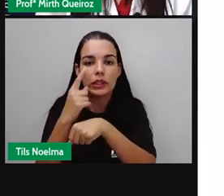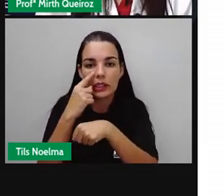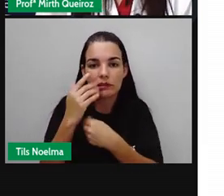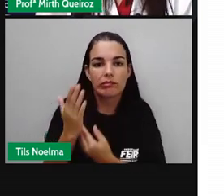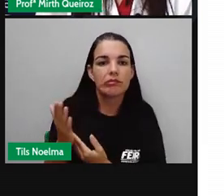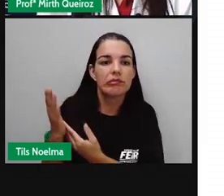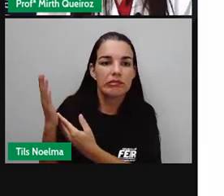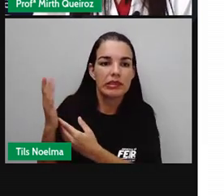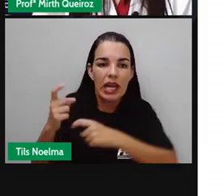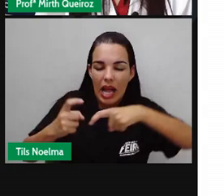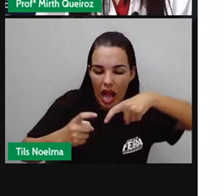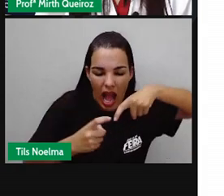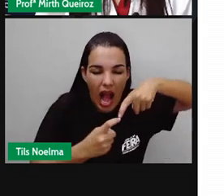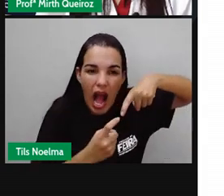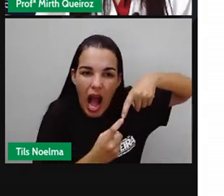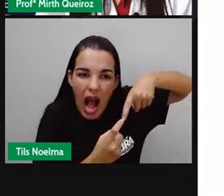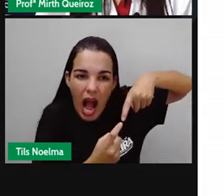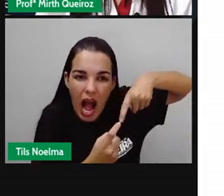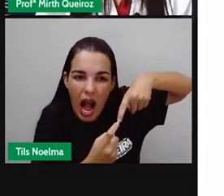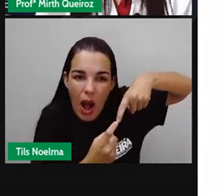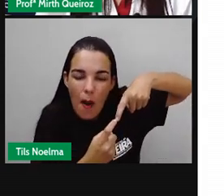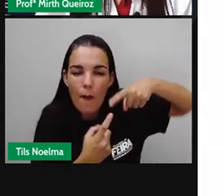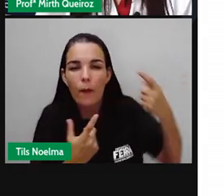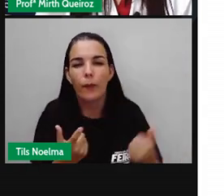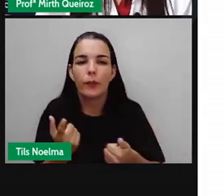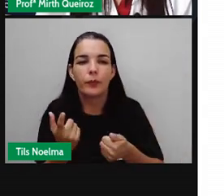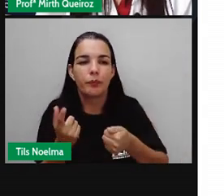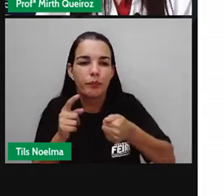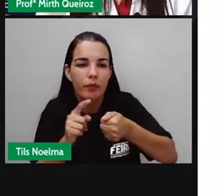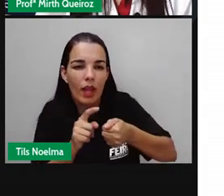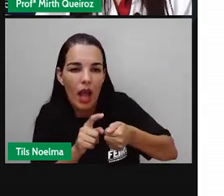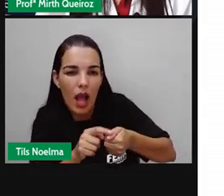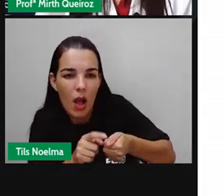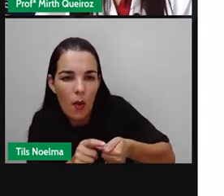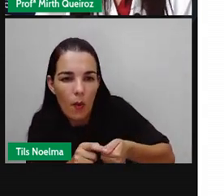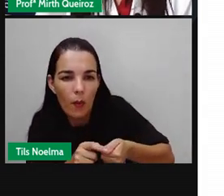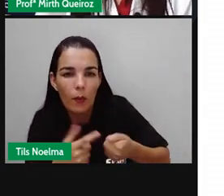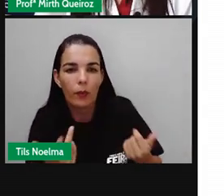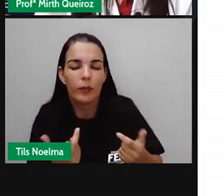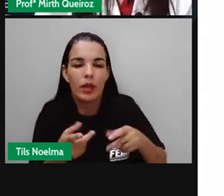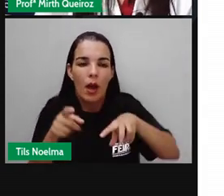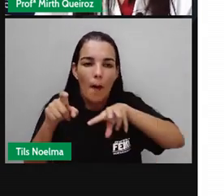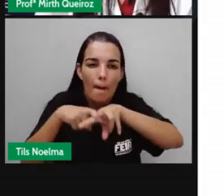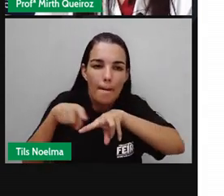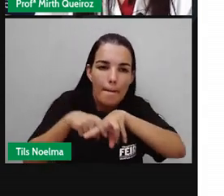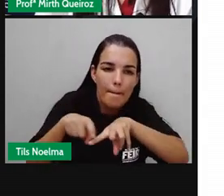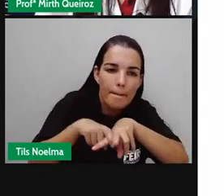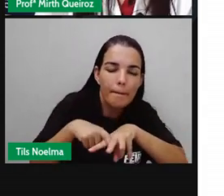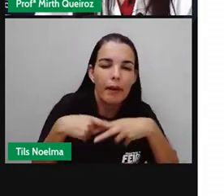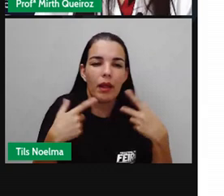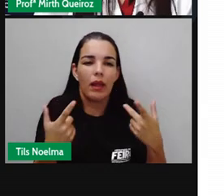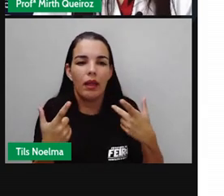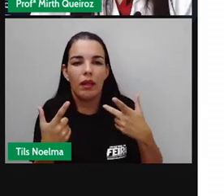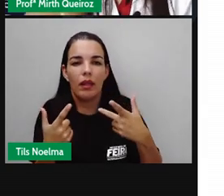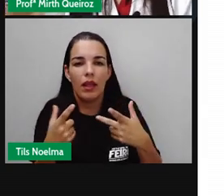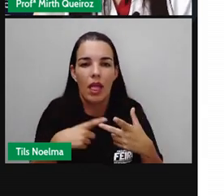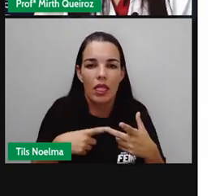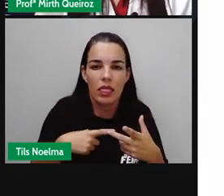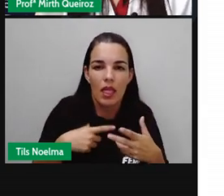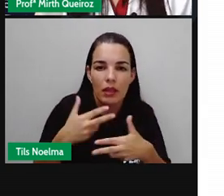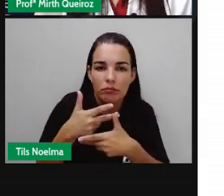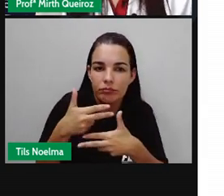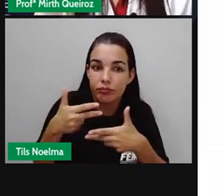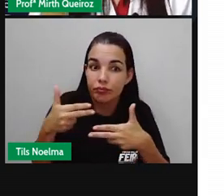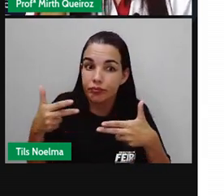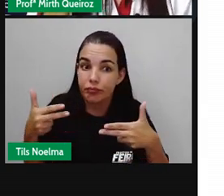temos os fungos também como micro-organismos, porque há fungos que são vistos a partir do microscópio. Tem outros